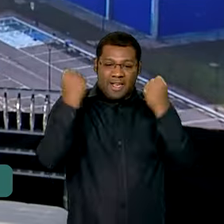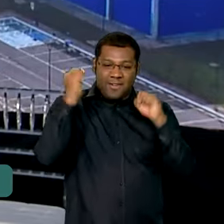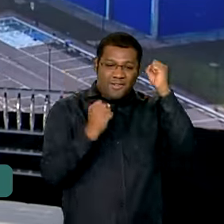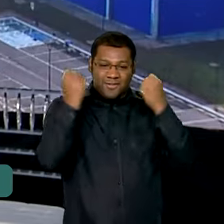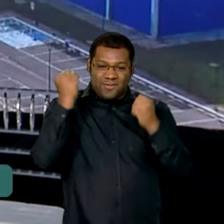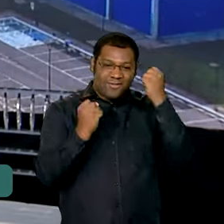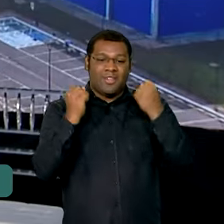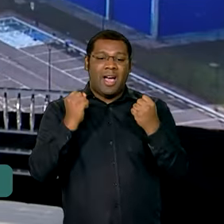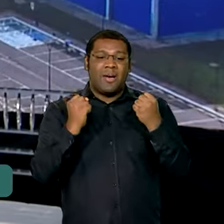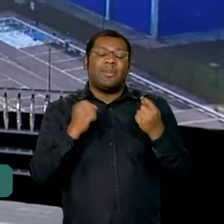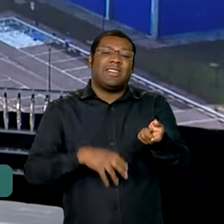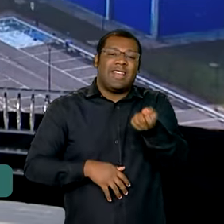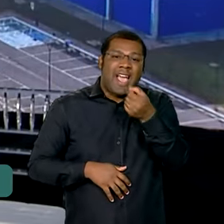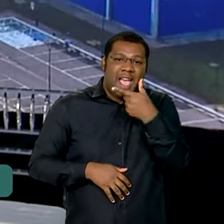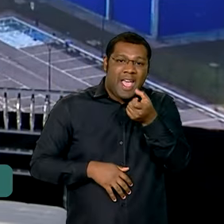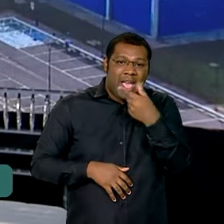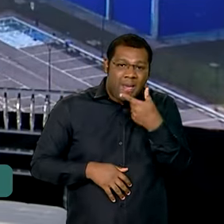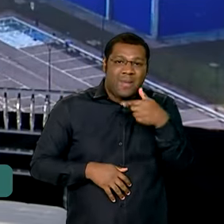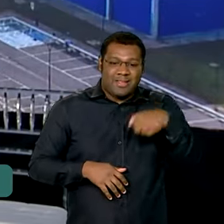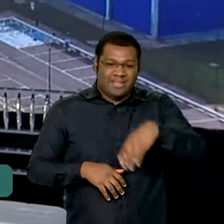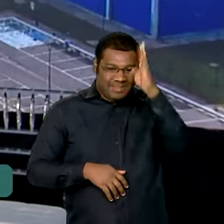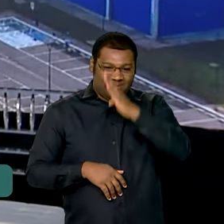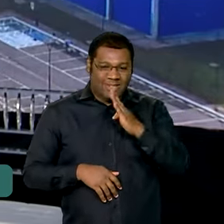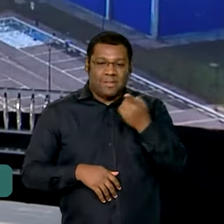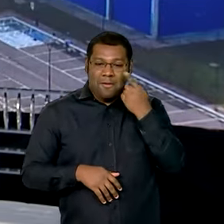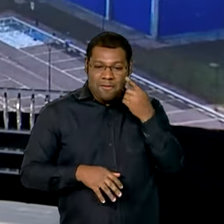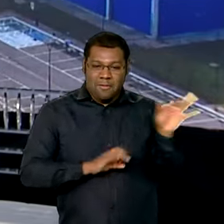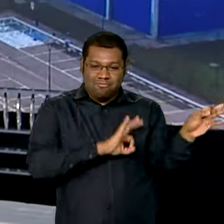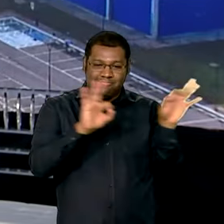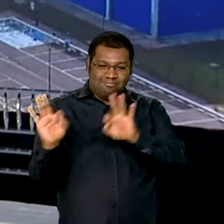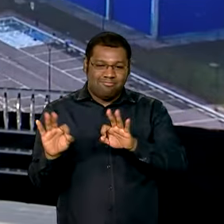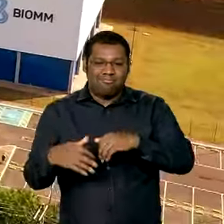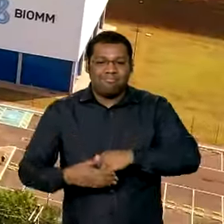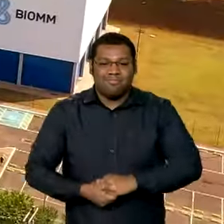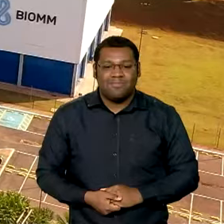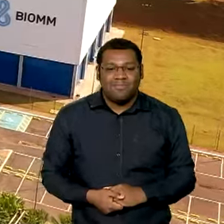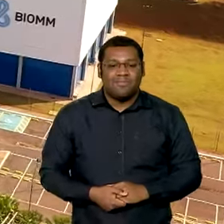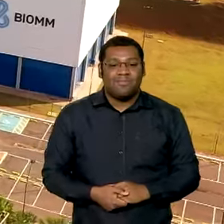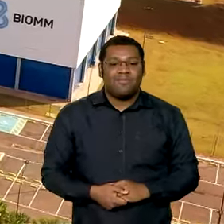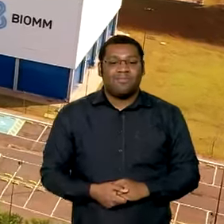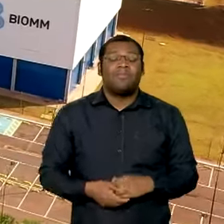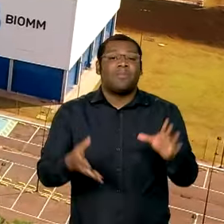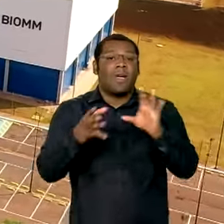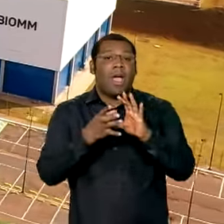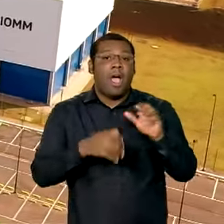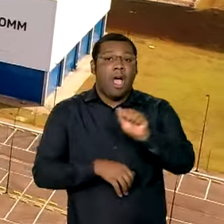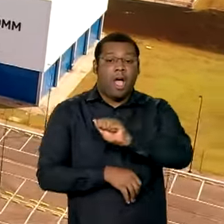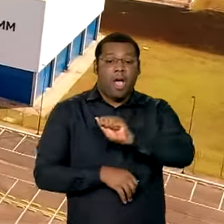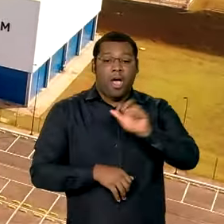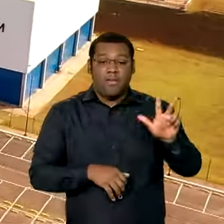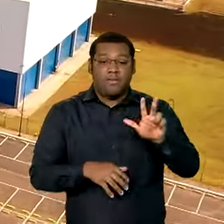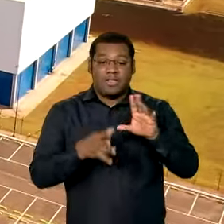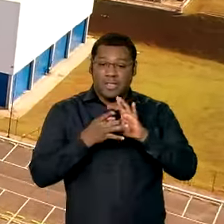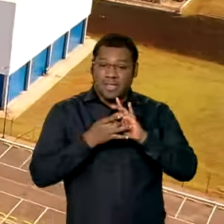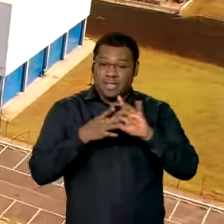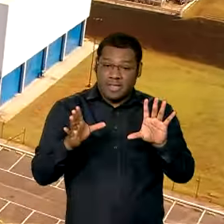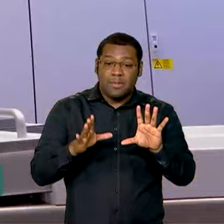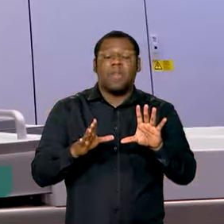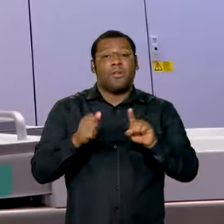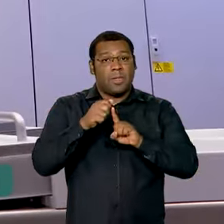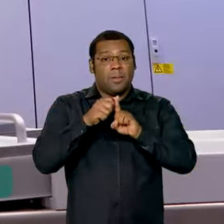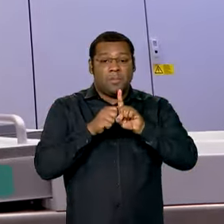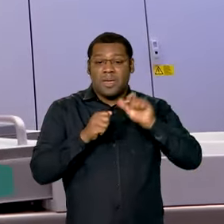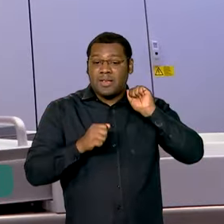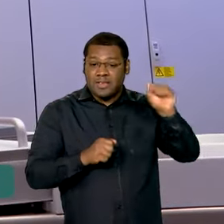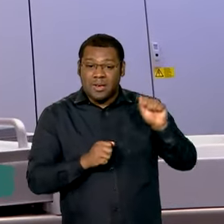biomedicamentos no Brasil. Vamos ver. A autorização da Anvisa veio no início de abril,